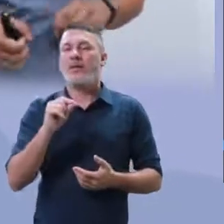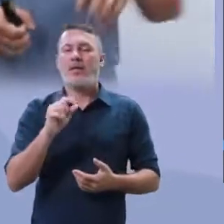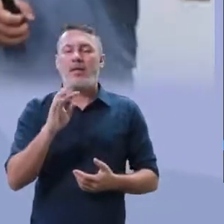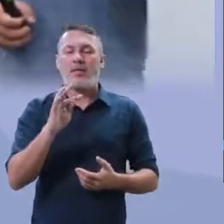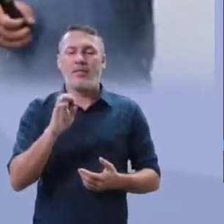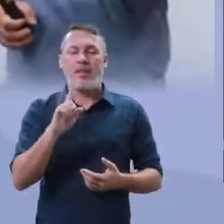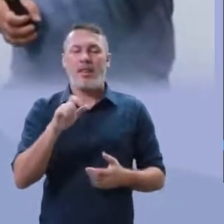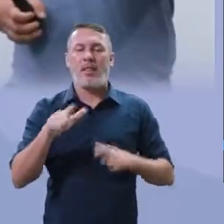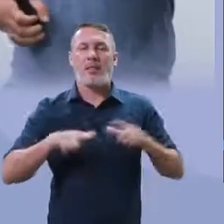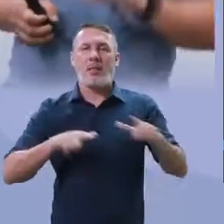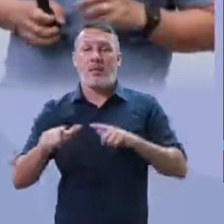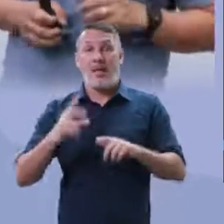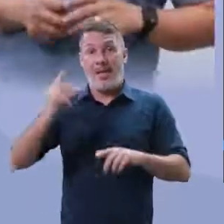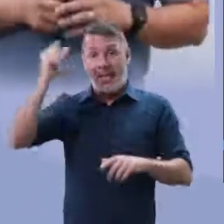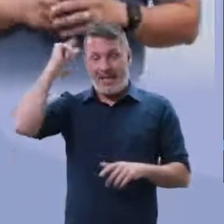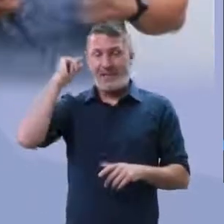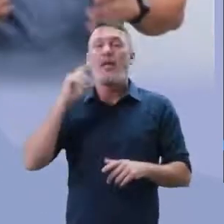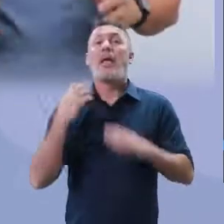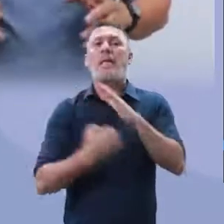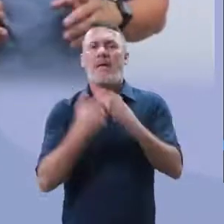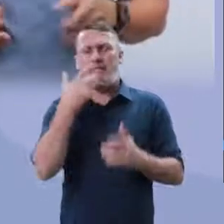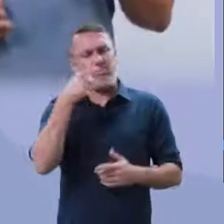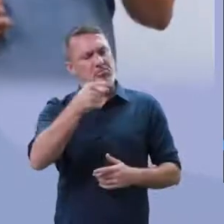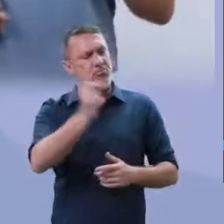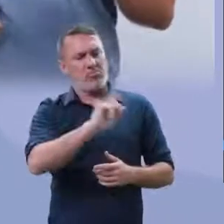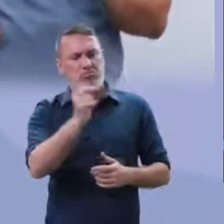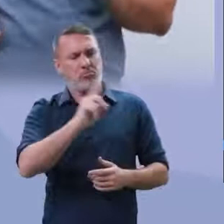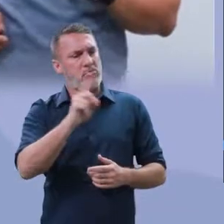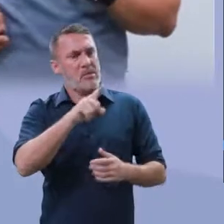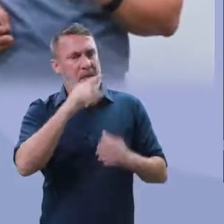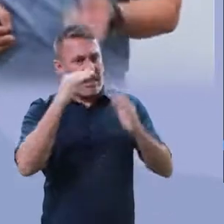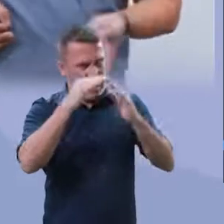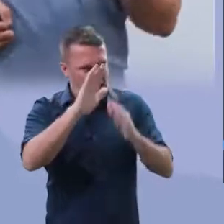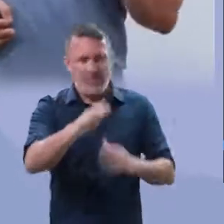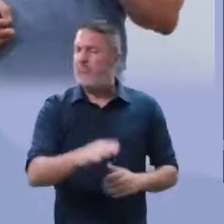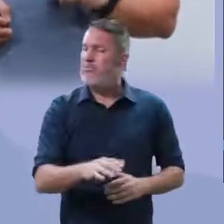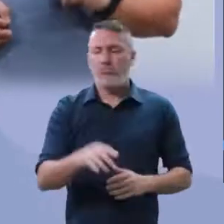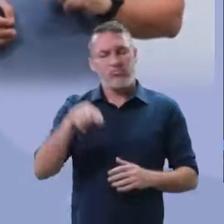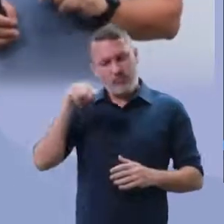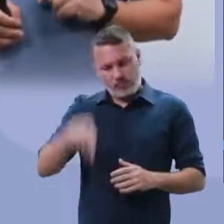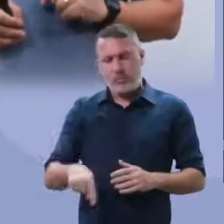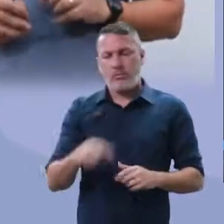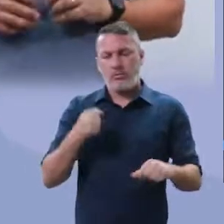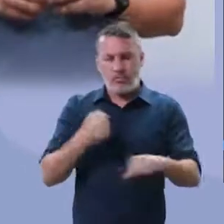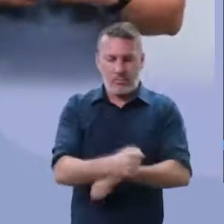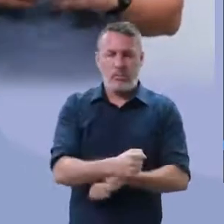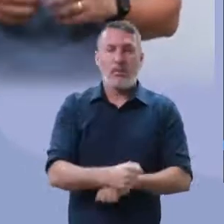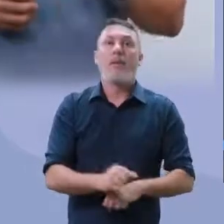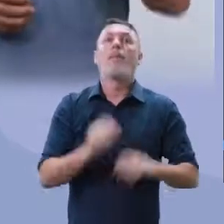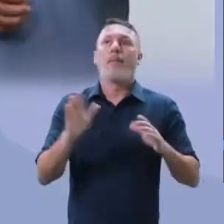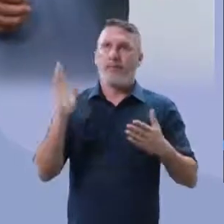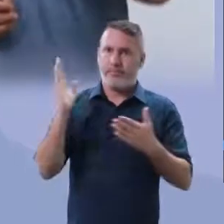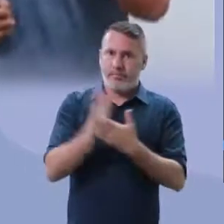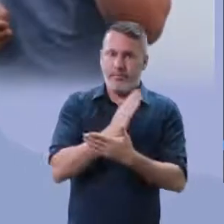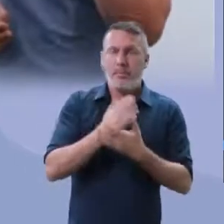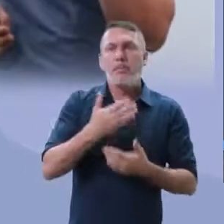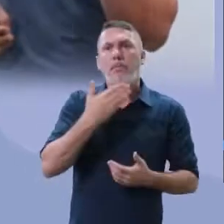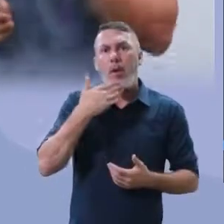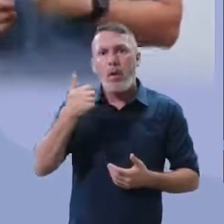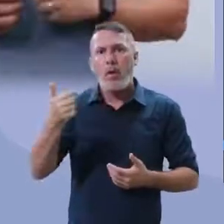aceito, em caso, você não vai produzir nada. Mas, algumas empresas melhoraram